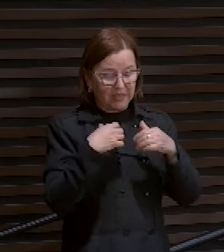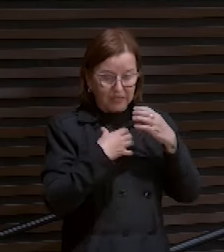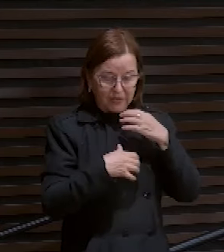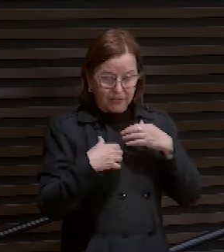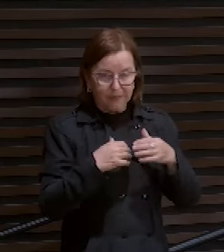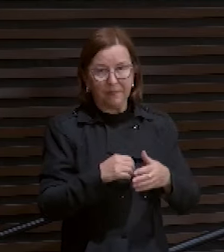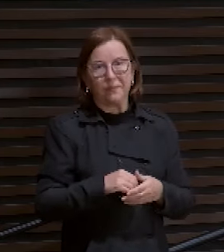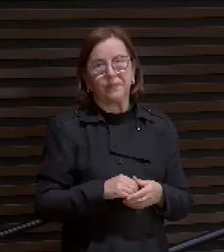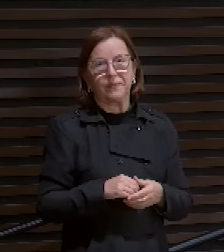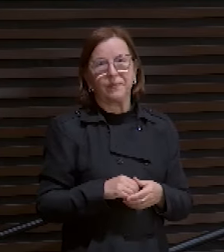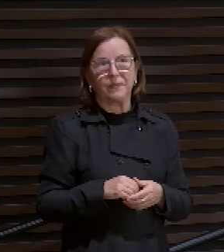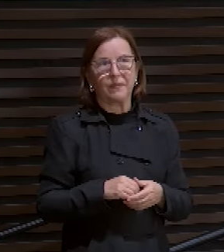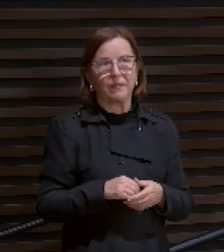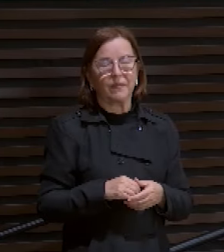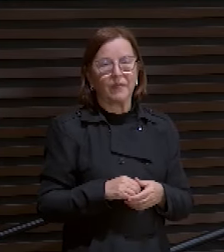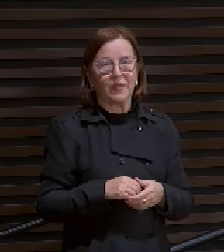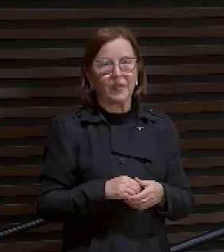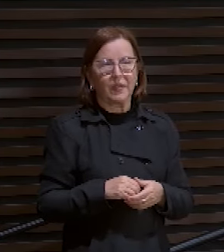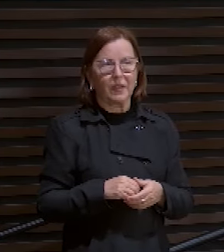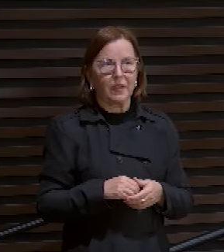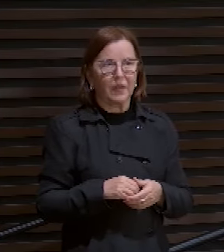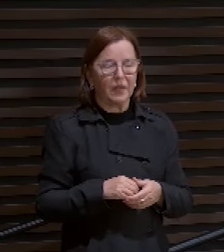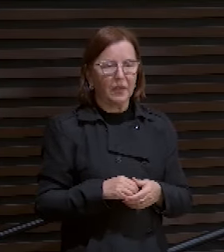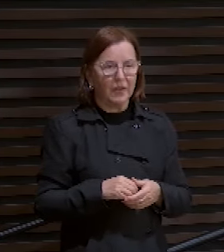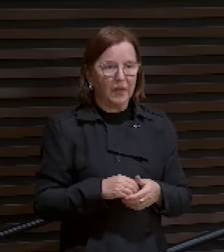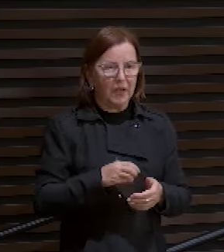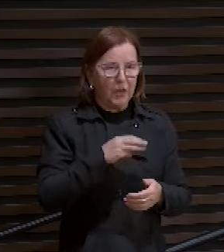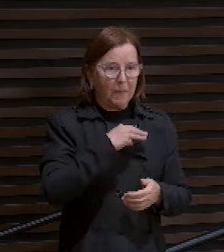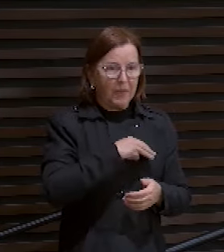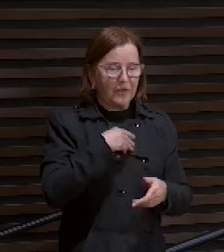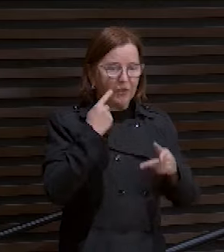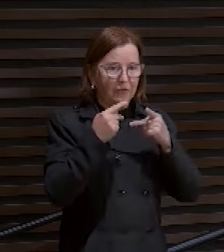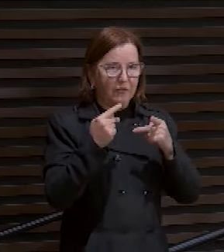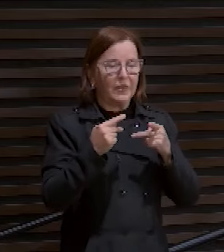dizendo aqui. Mateus diz que ele começou a entristecer-se e a angustiar-se.